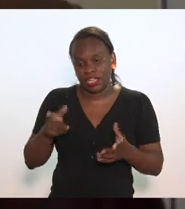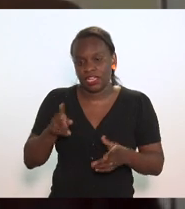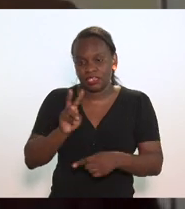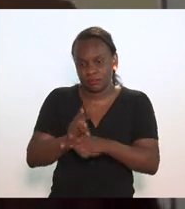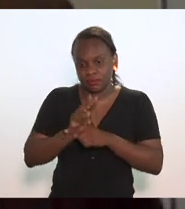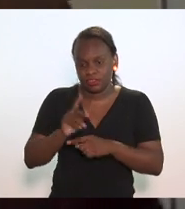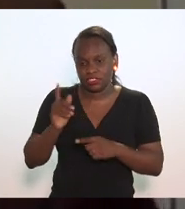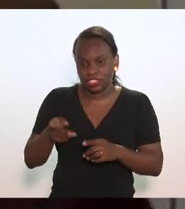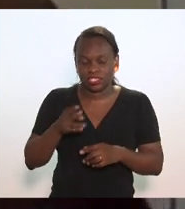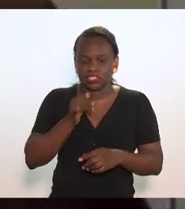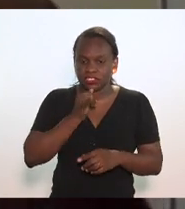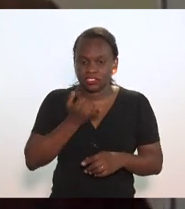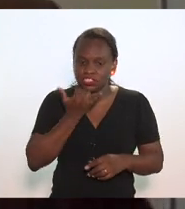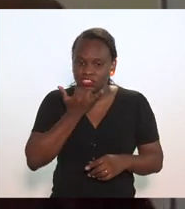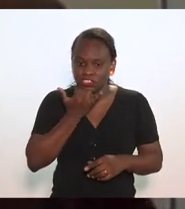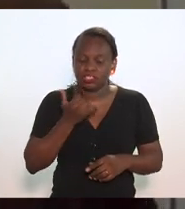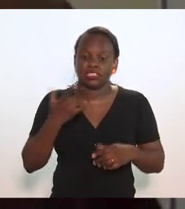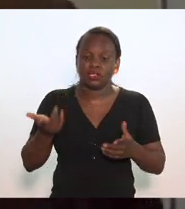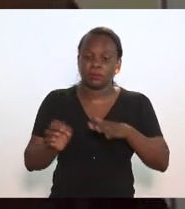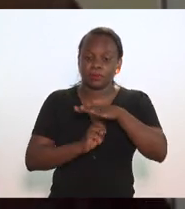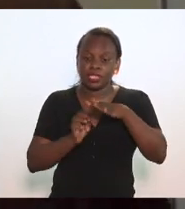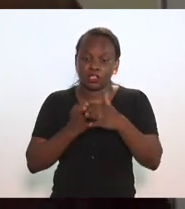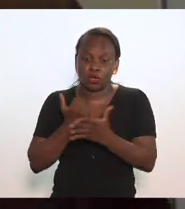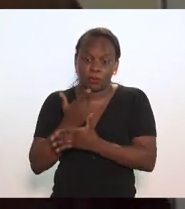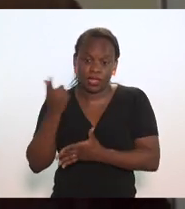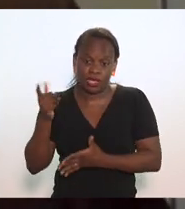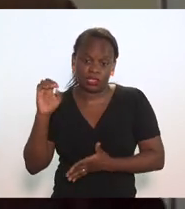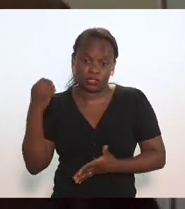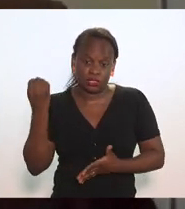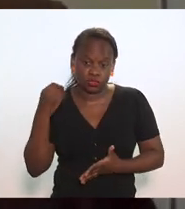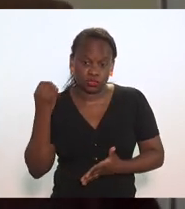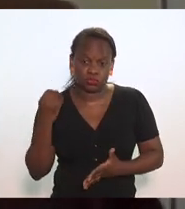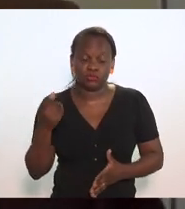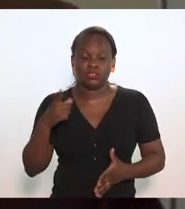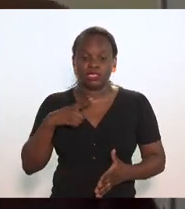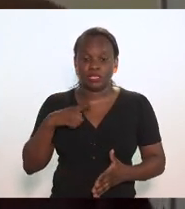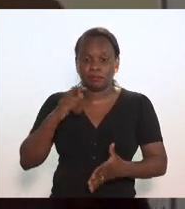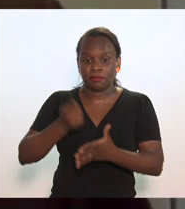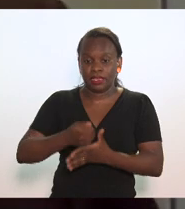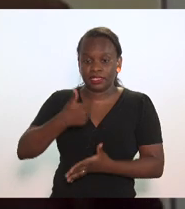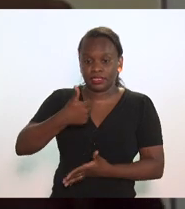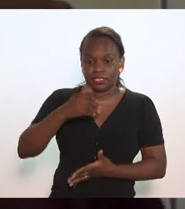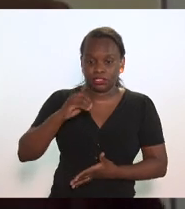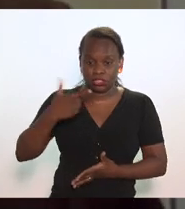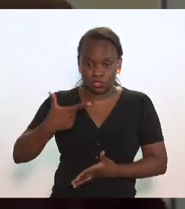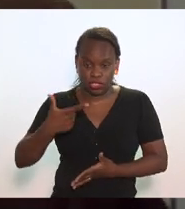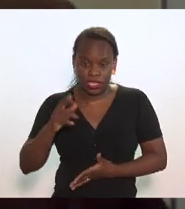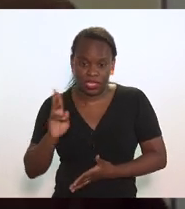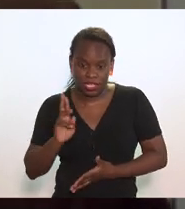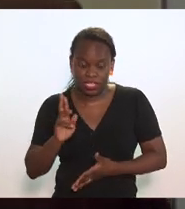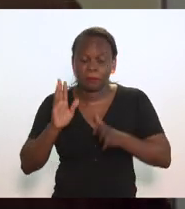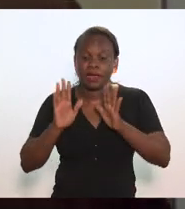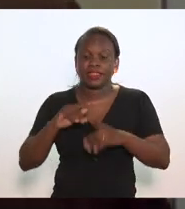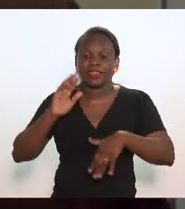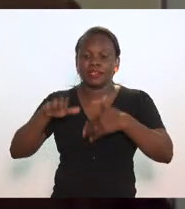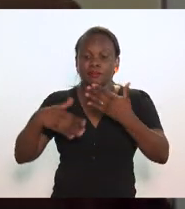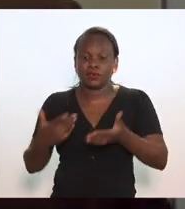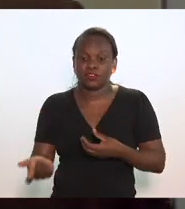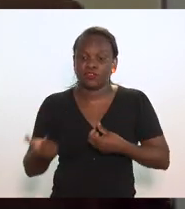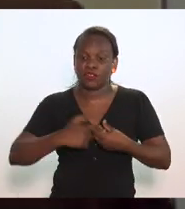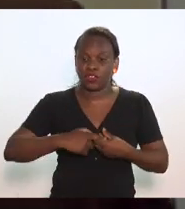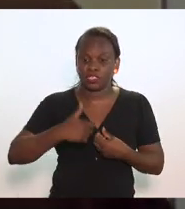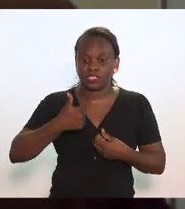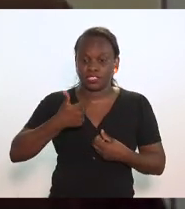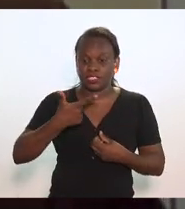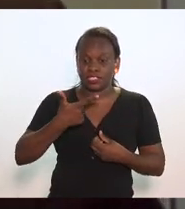então a empresa que compra do Rio Grande do Sul tem um desembolso de R$102, mas ela tem 12 de